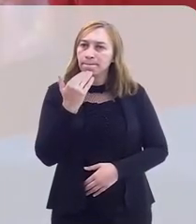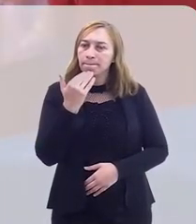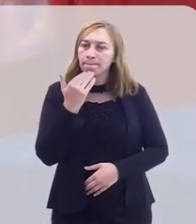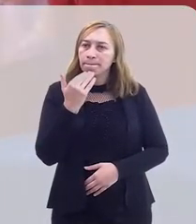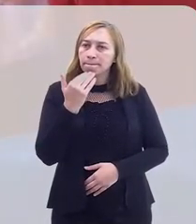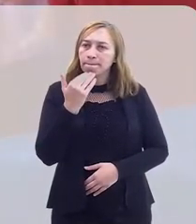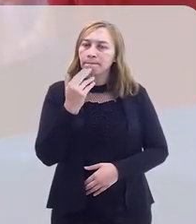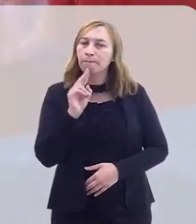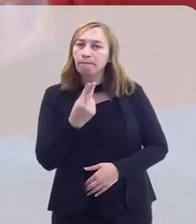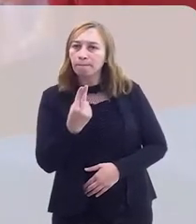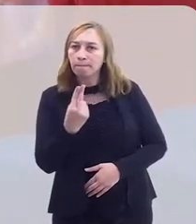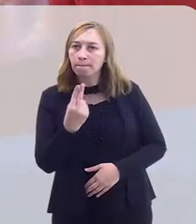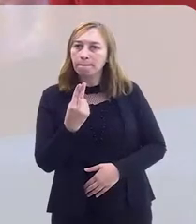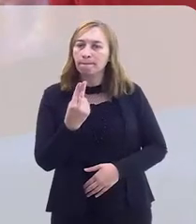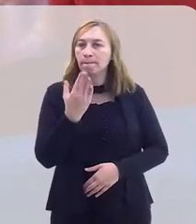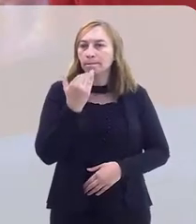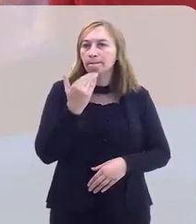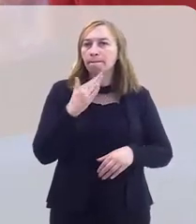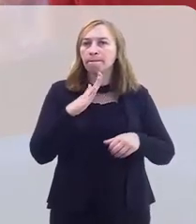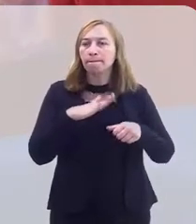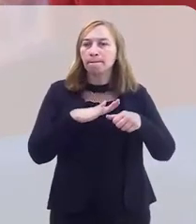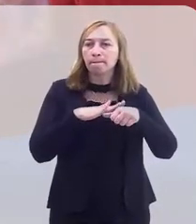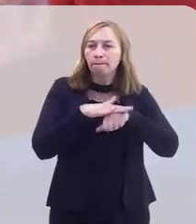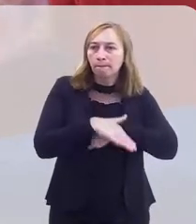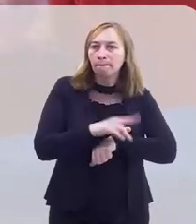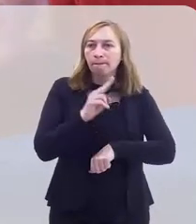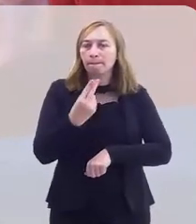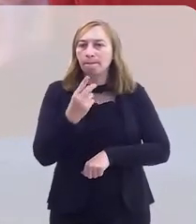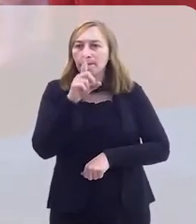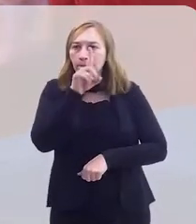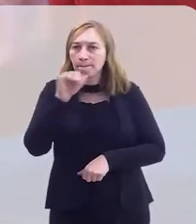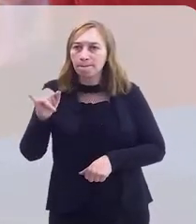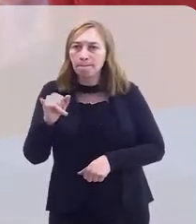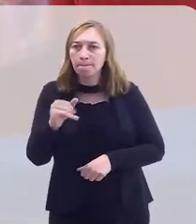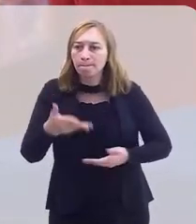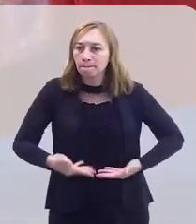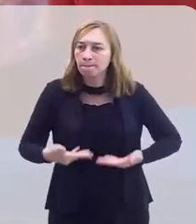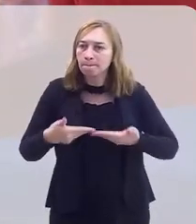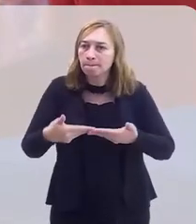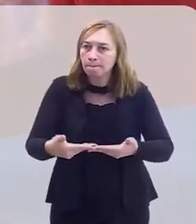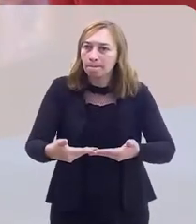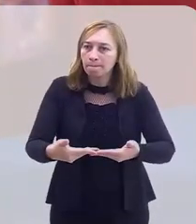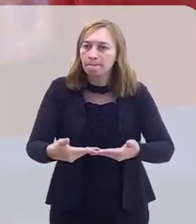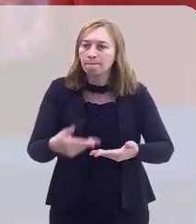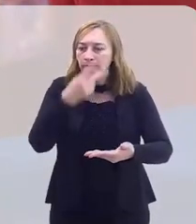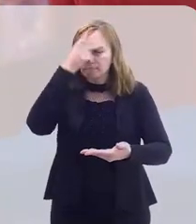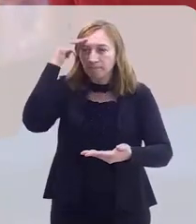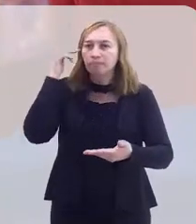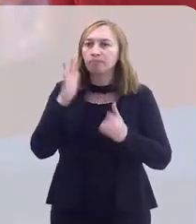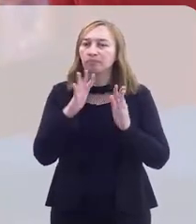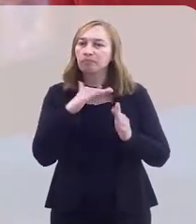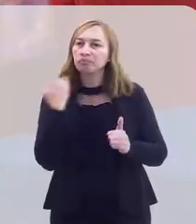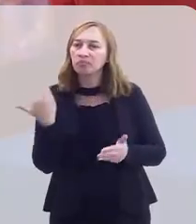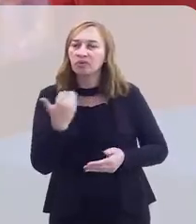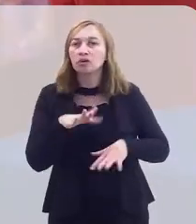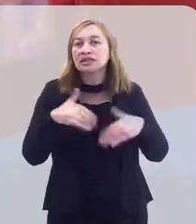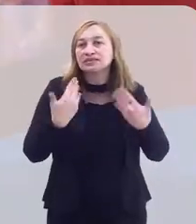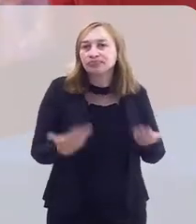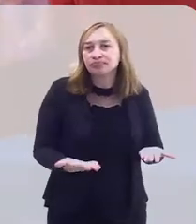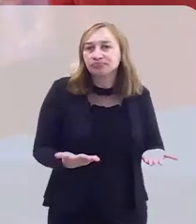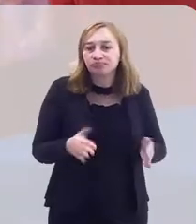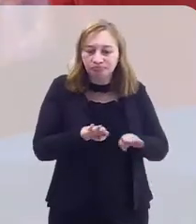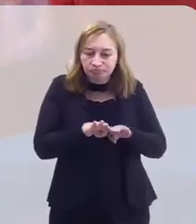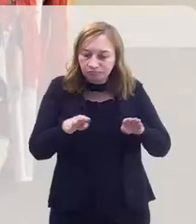ou um jantar, oferecido em intenção ao falecido, à pessoa que faleceu.